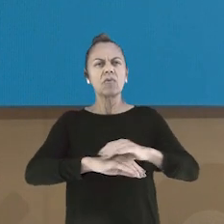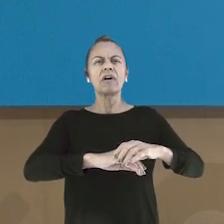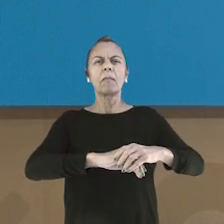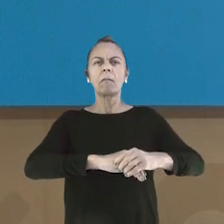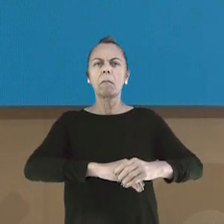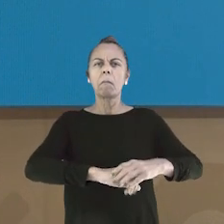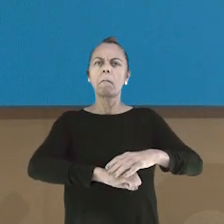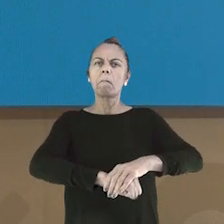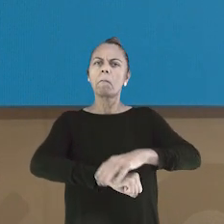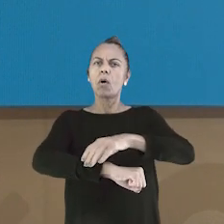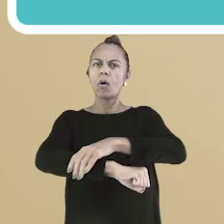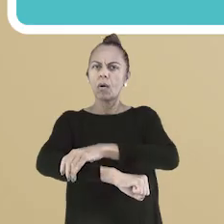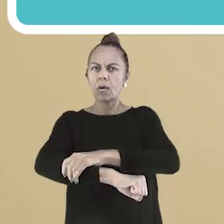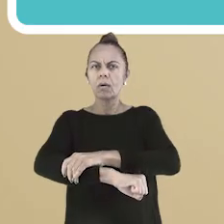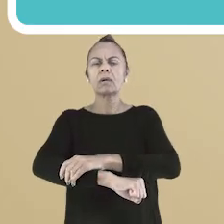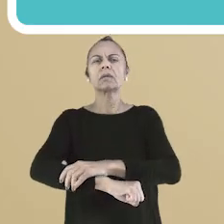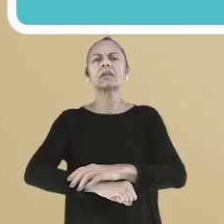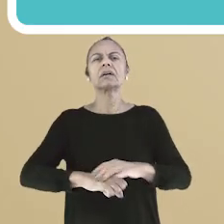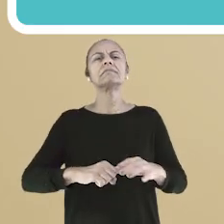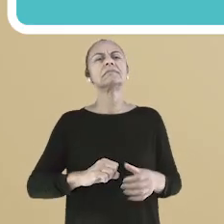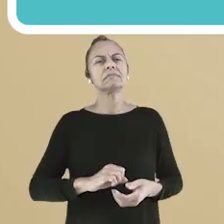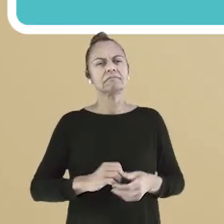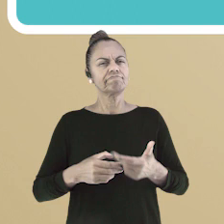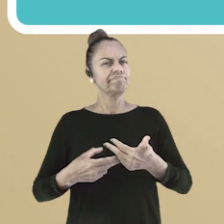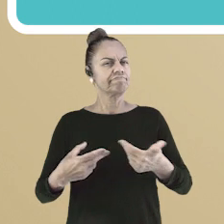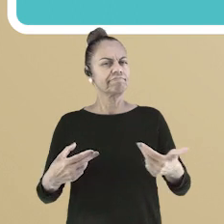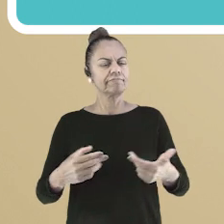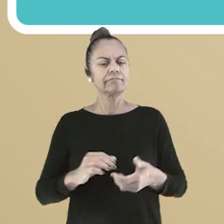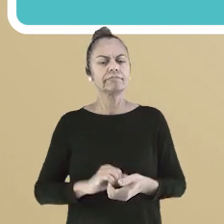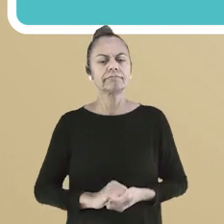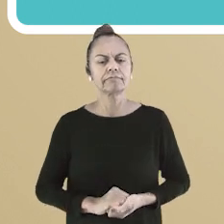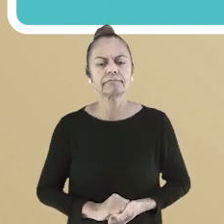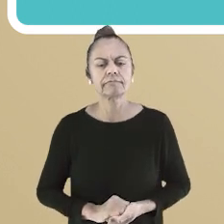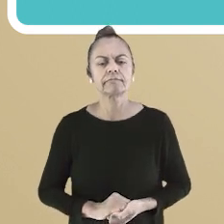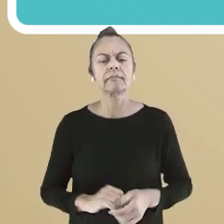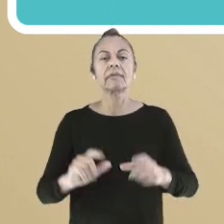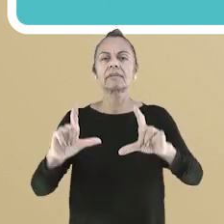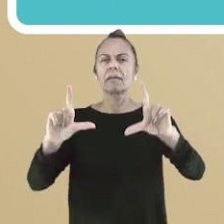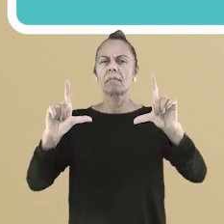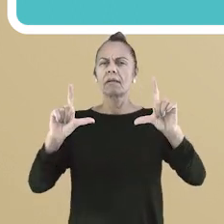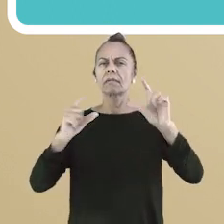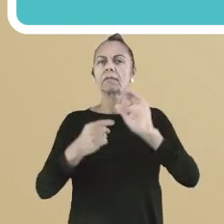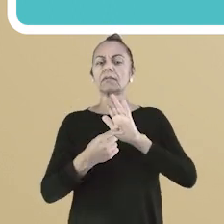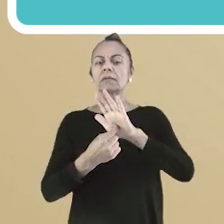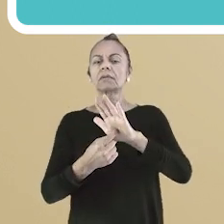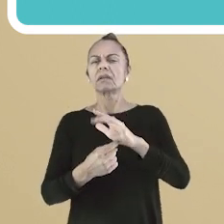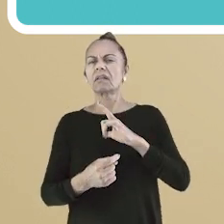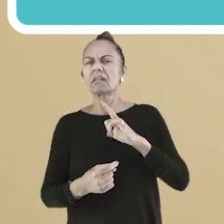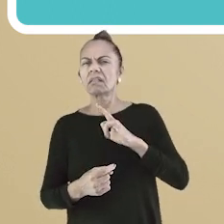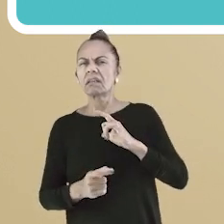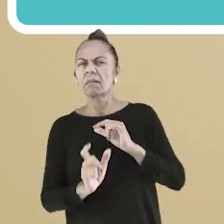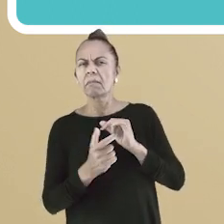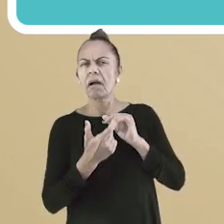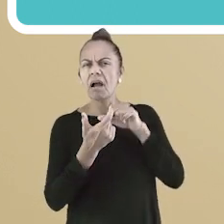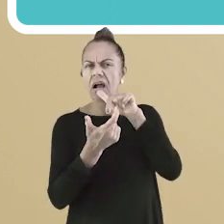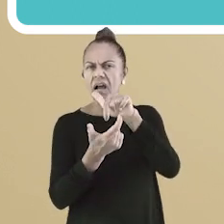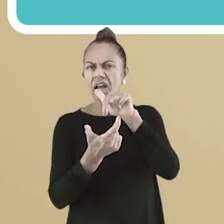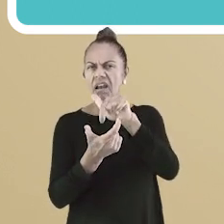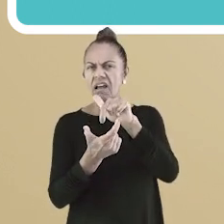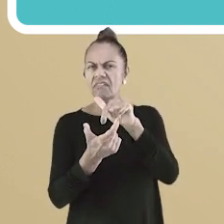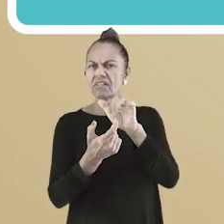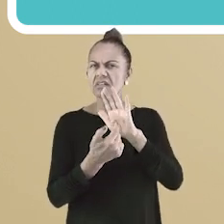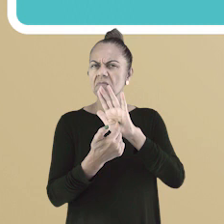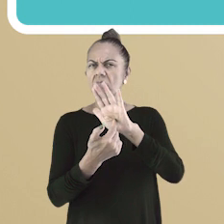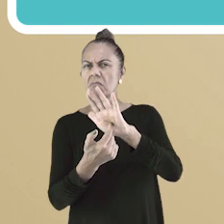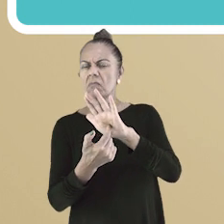Tá? Não se esqueça. Bom, então vamos para a questão 3. Nessa placa de sinalização, há alguma